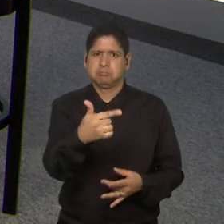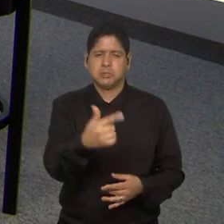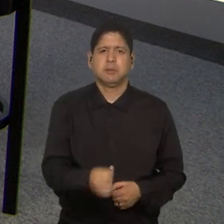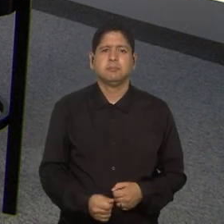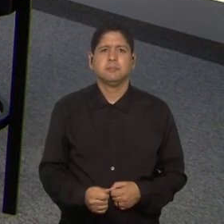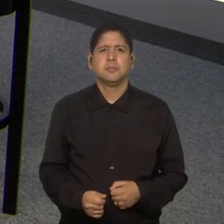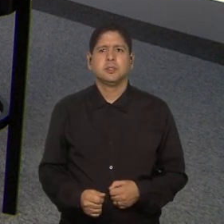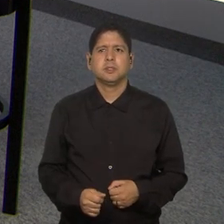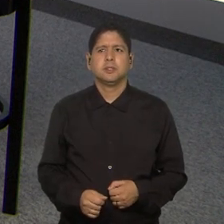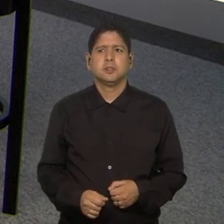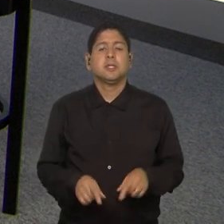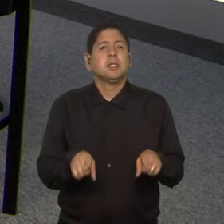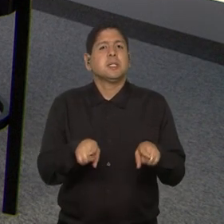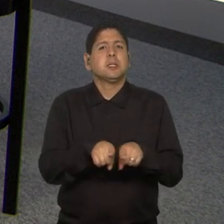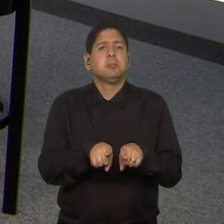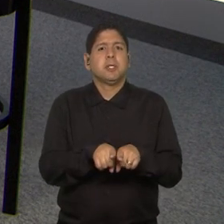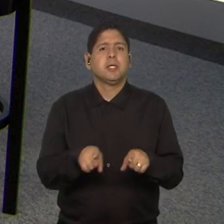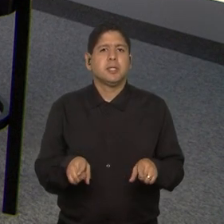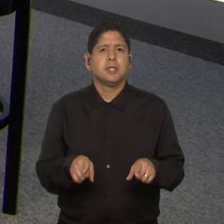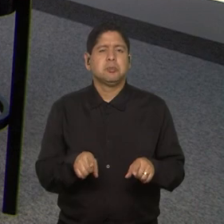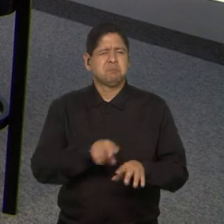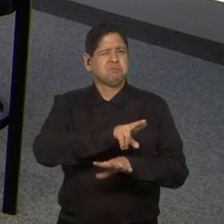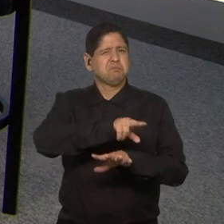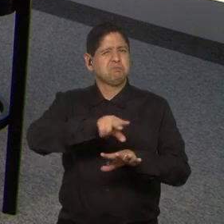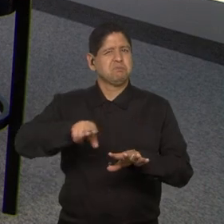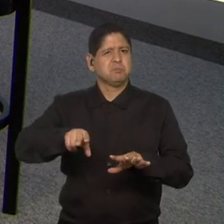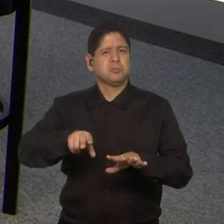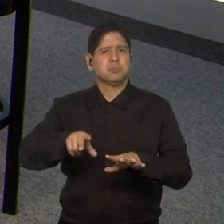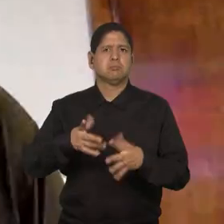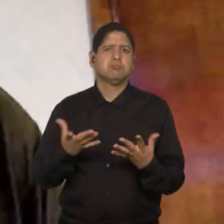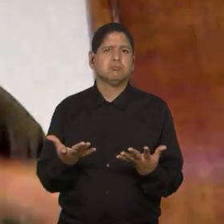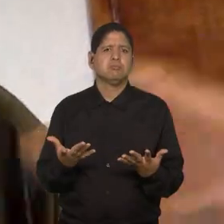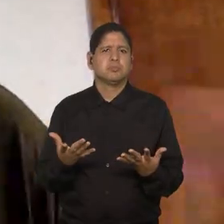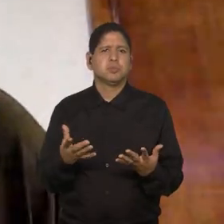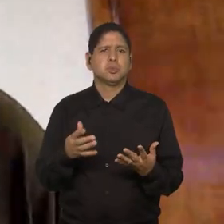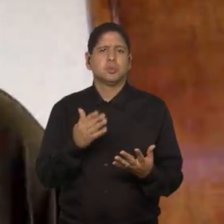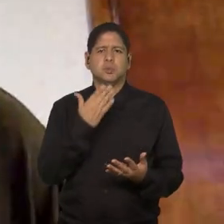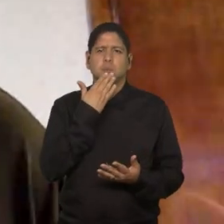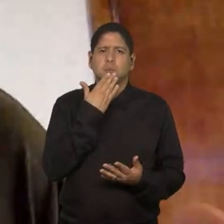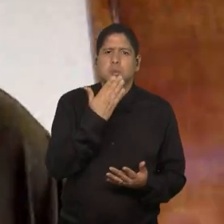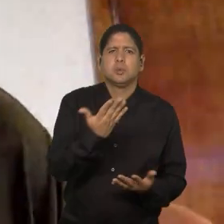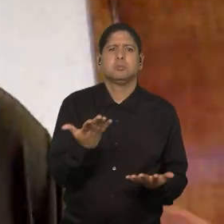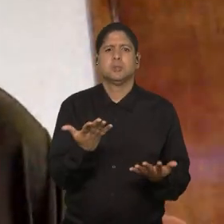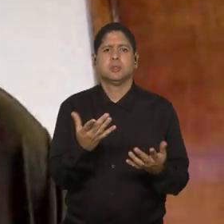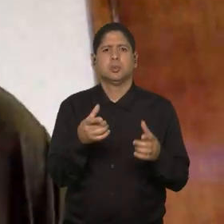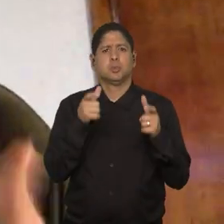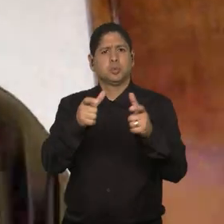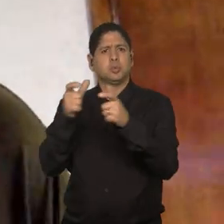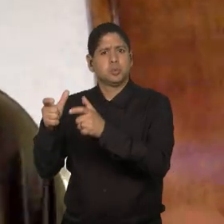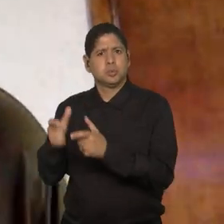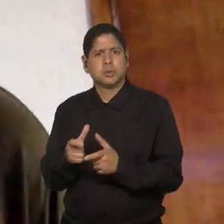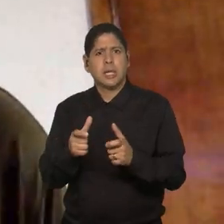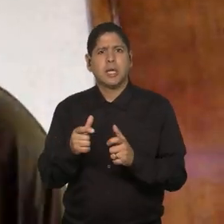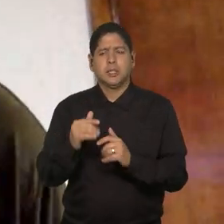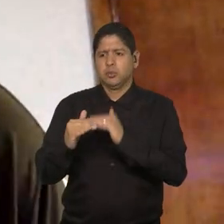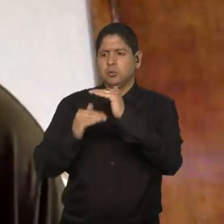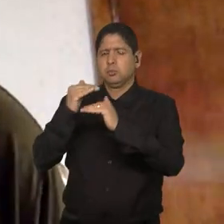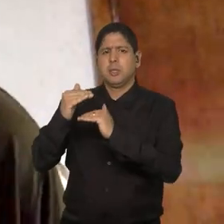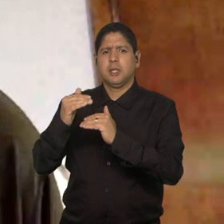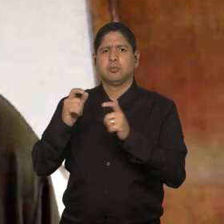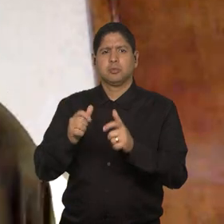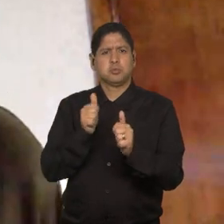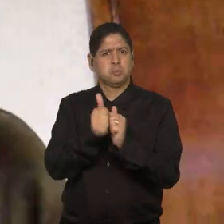uma diversidade de clubes e de locais para desenvolvimento da